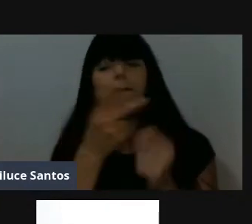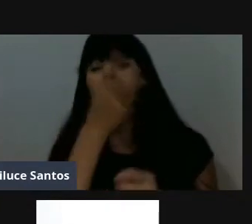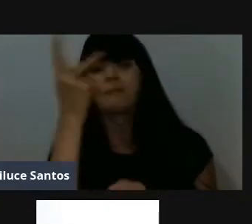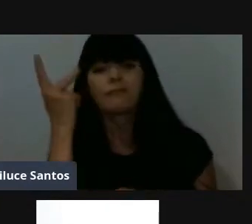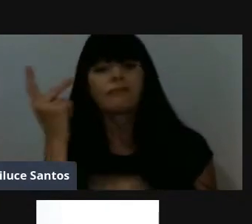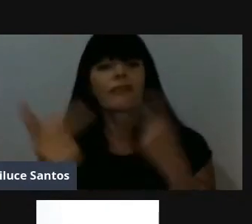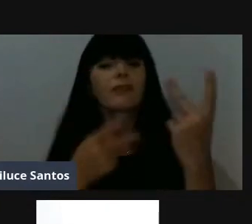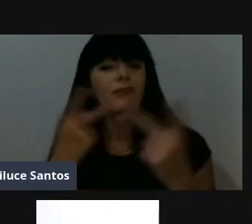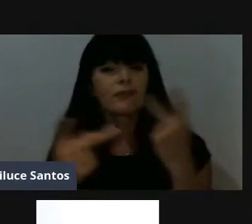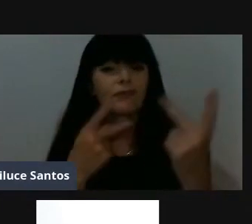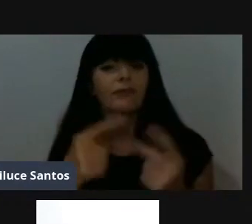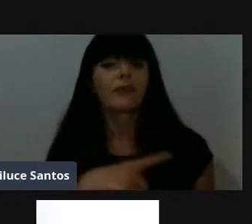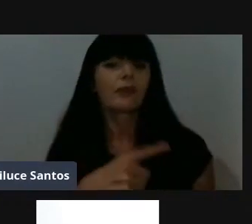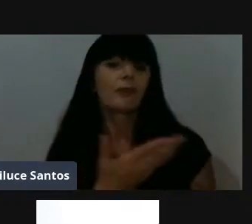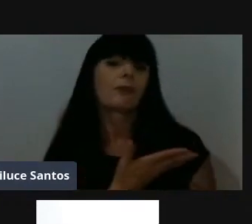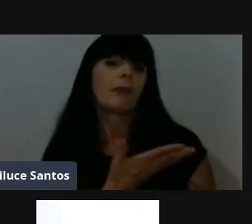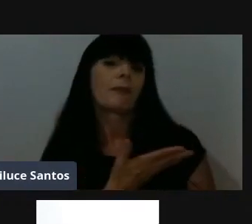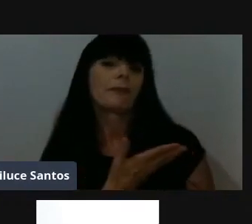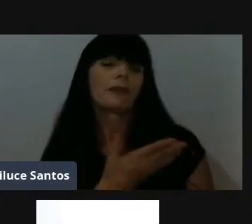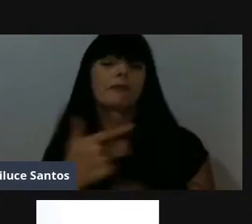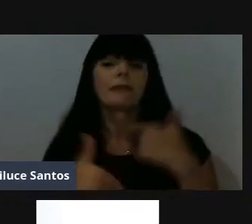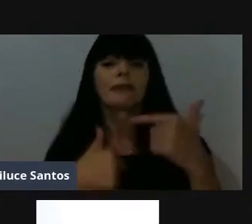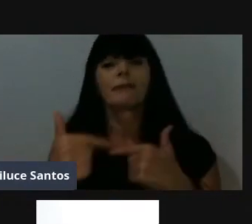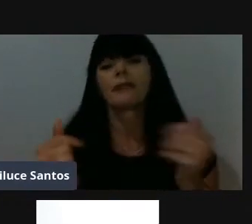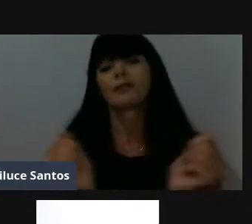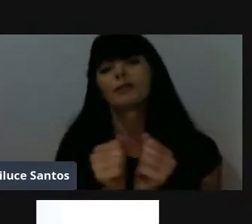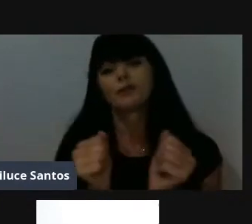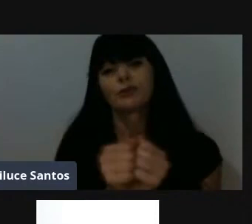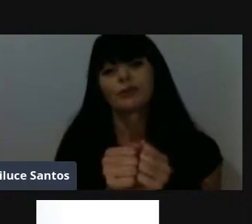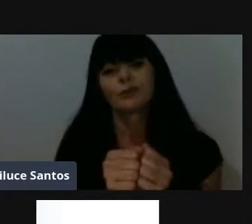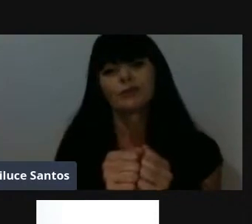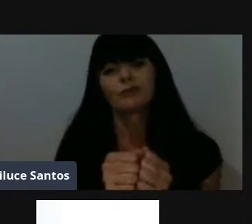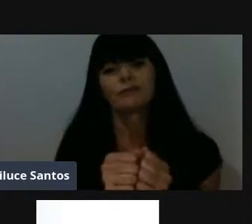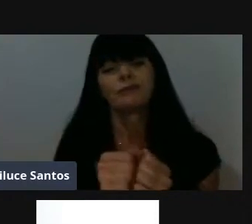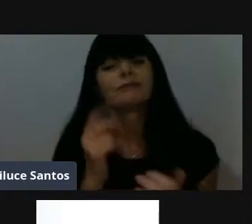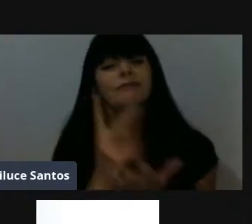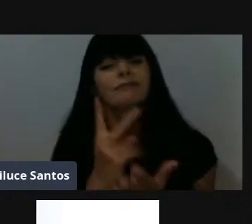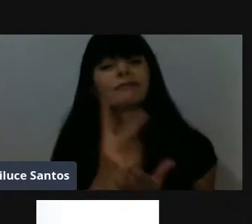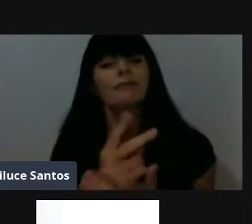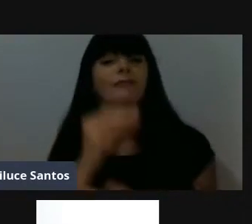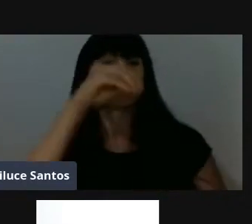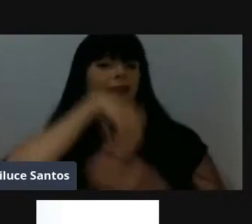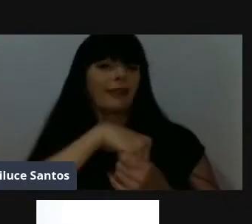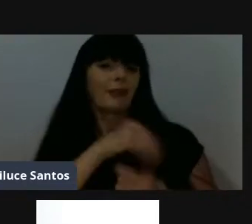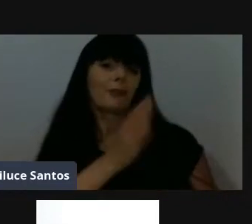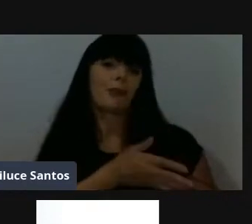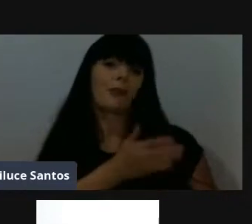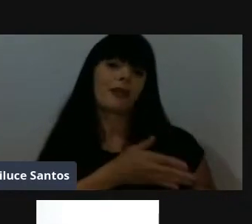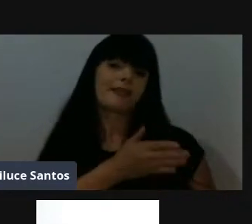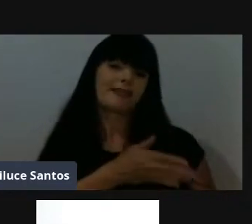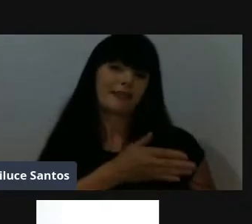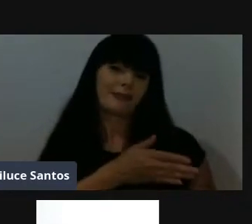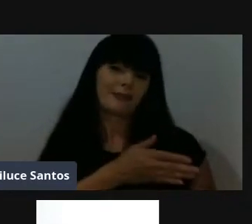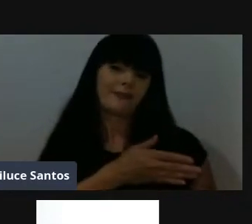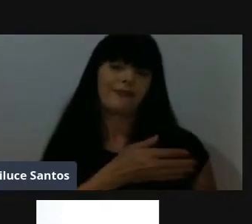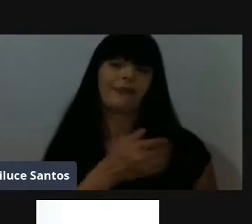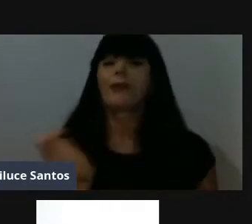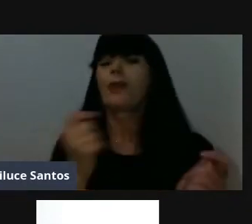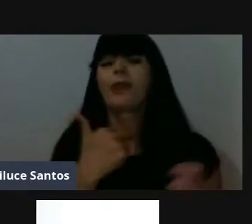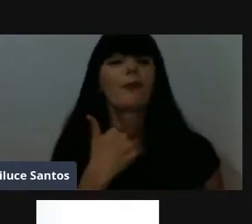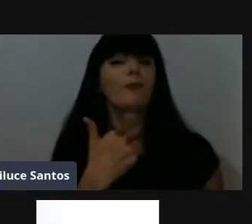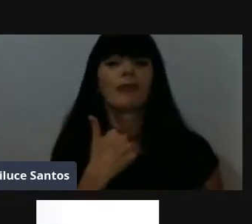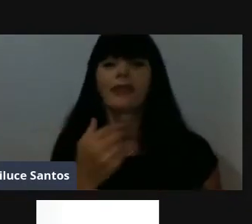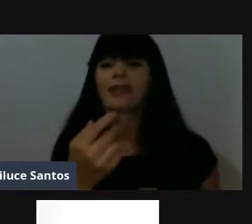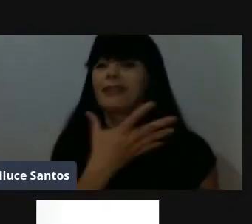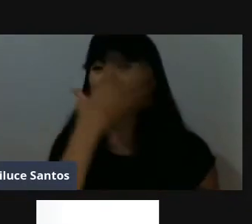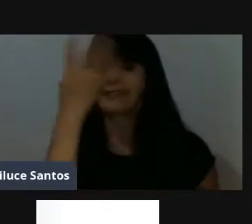uma amiga que trabalha com ela também na casa dela, então, assim, ela é uma pessoa mesmo que eu tenho no meu coração, queria, não poderia deixar de mencionar ela